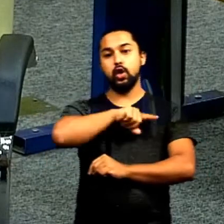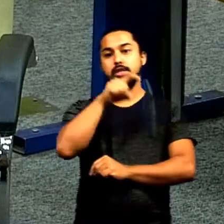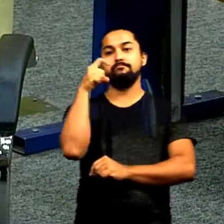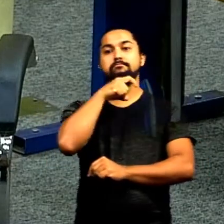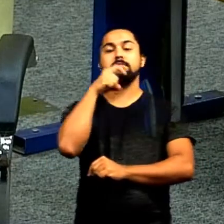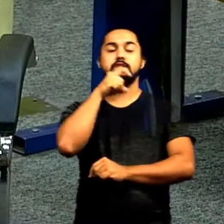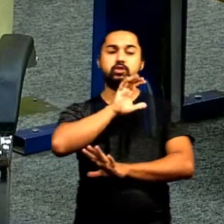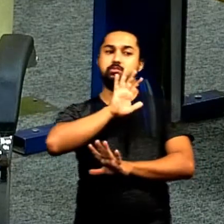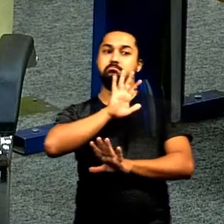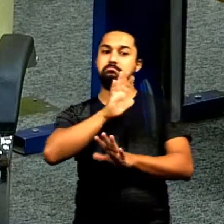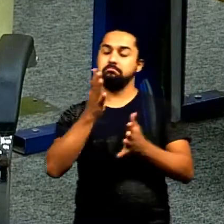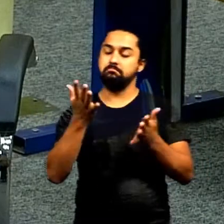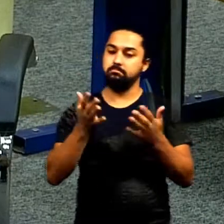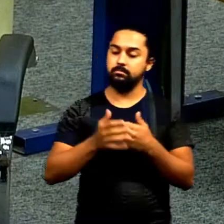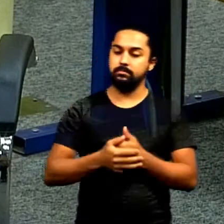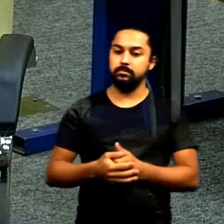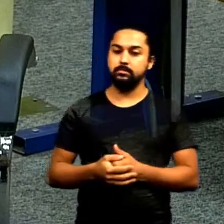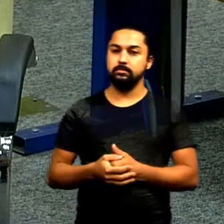mentir